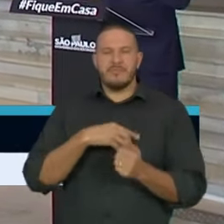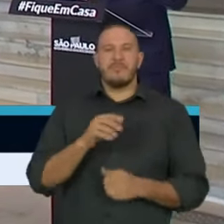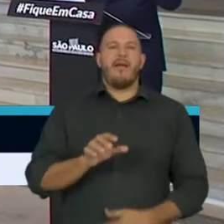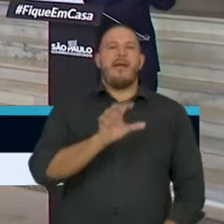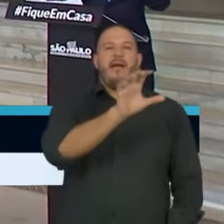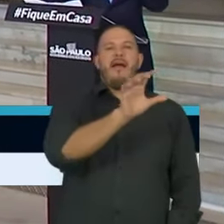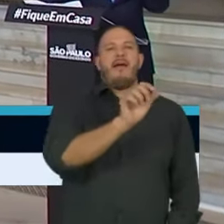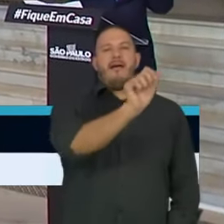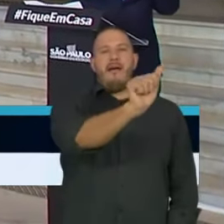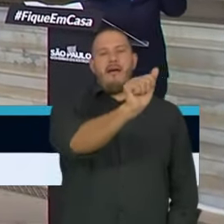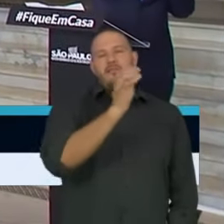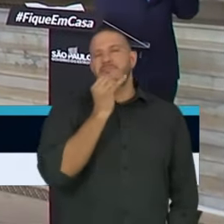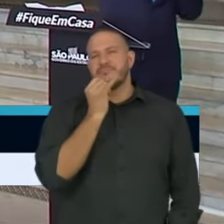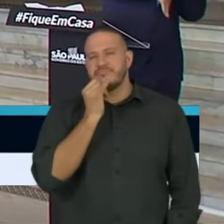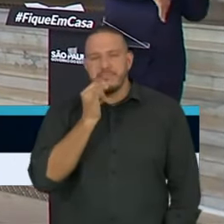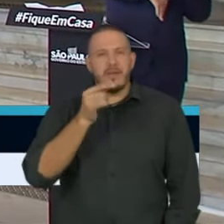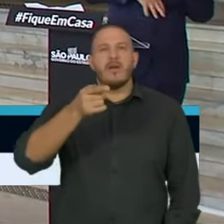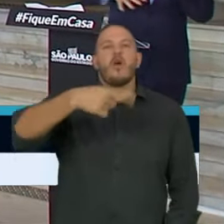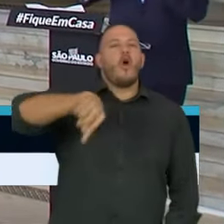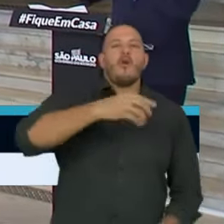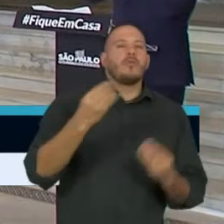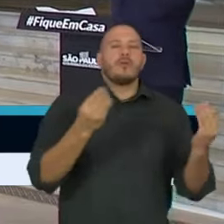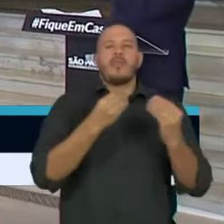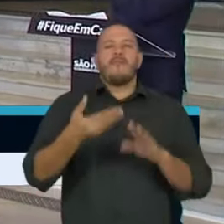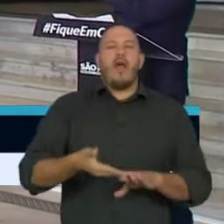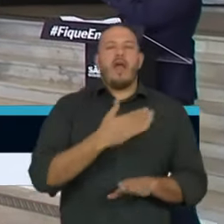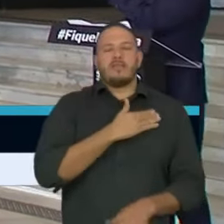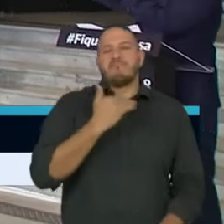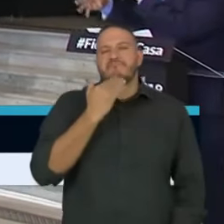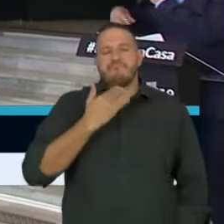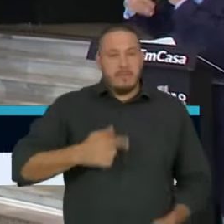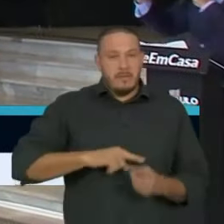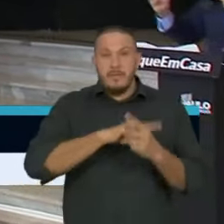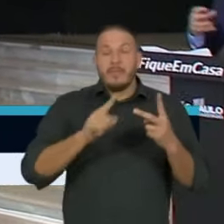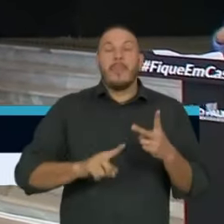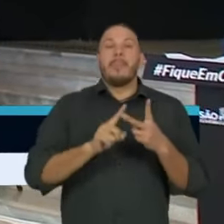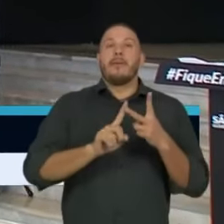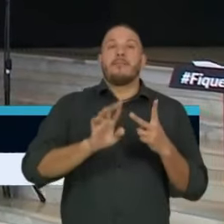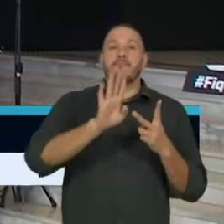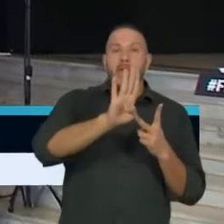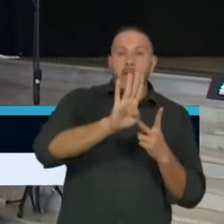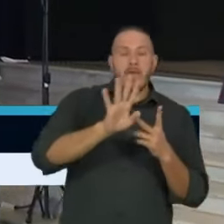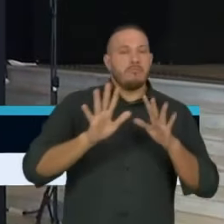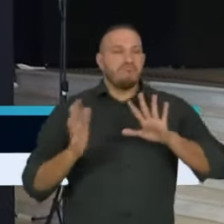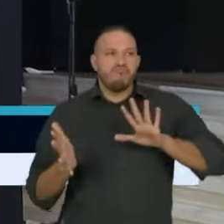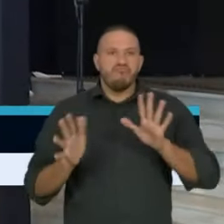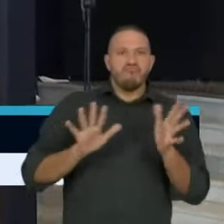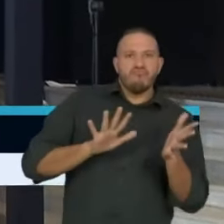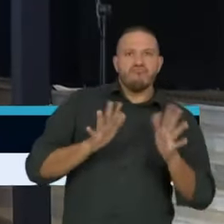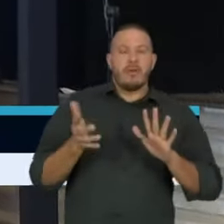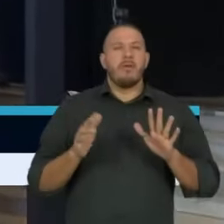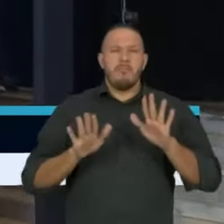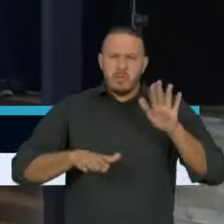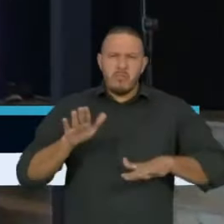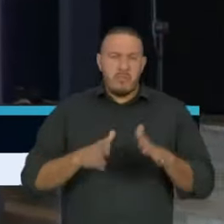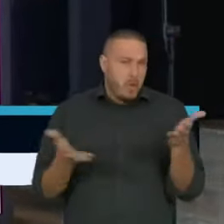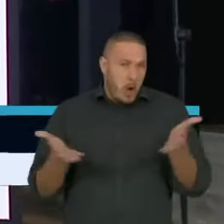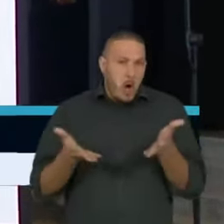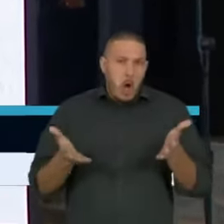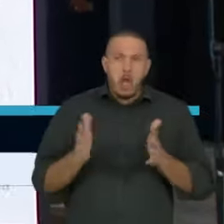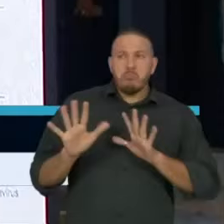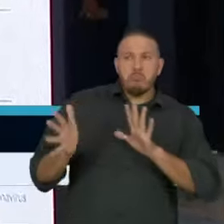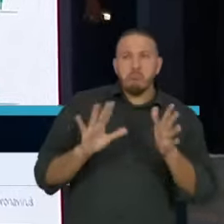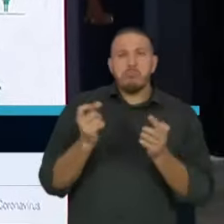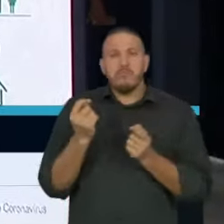sem mitigação, como nós estávamos antes. Cenário B, como uma mitigação média, que é mais ou menos o que nós estamos hoje.